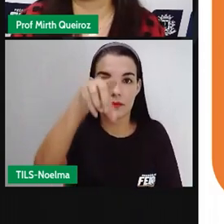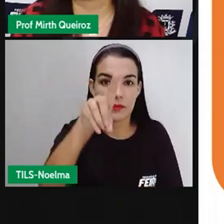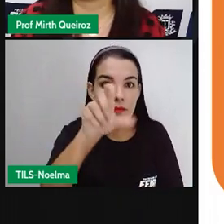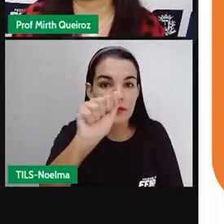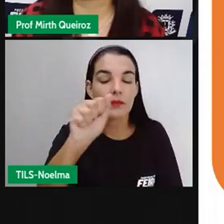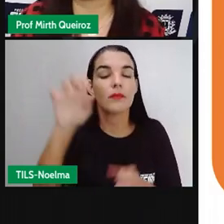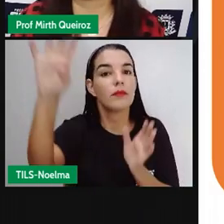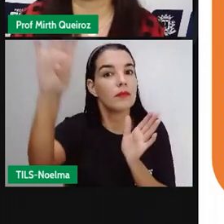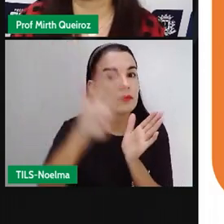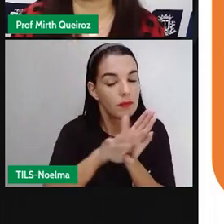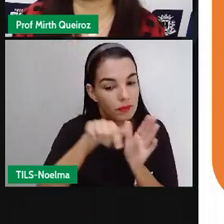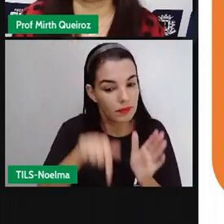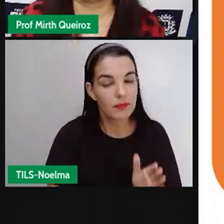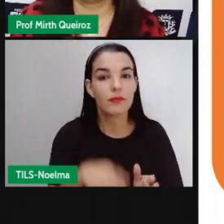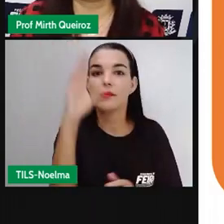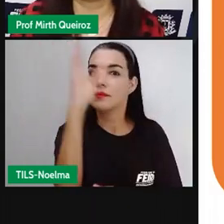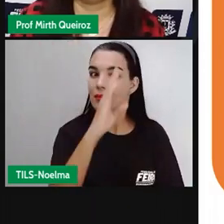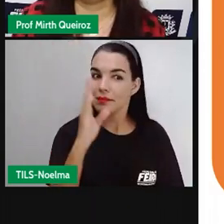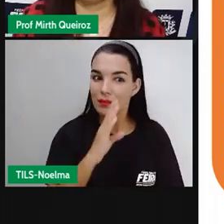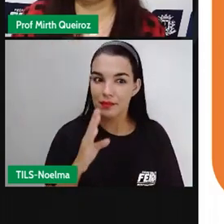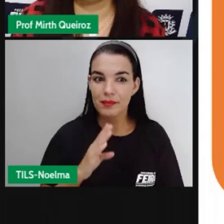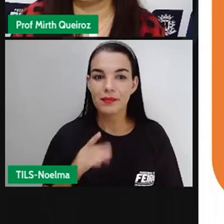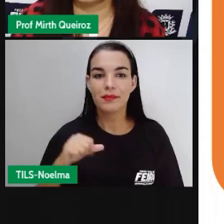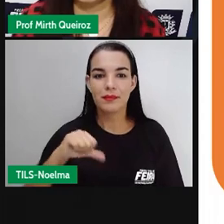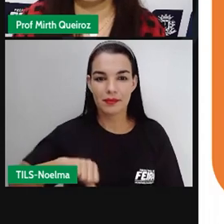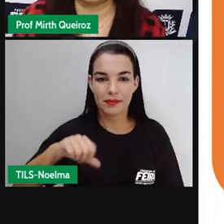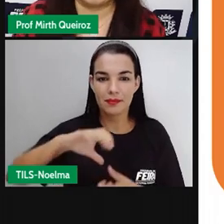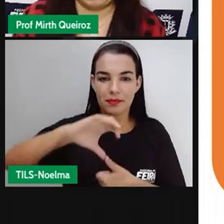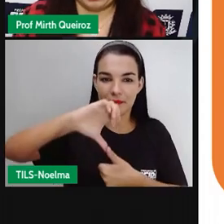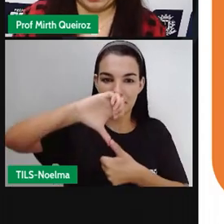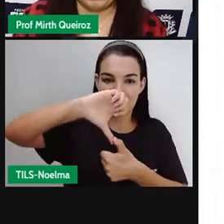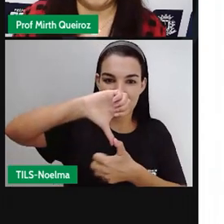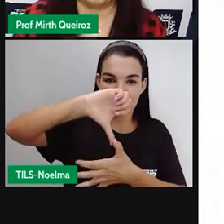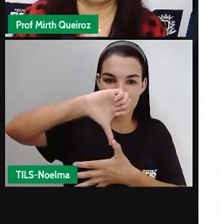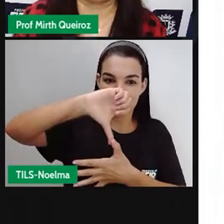assim que ela chegou aqui à América do Sul.